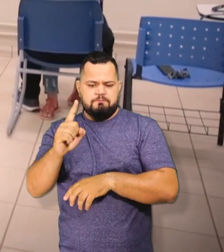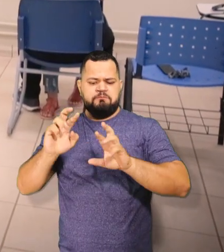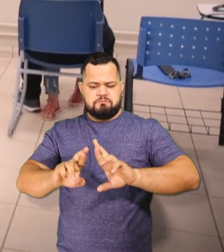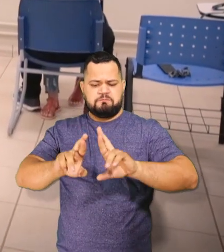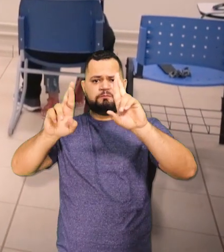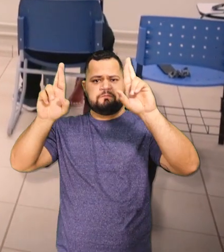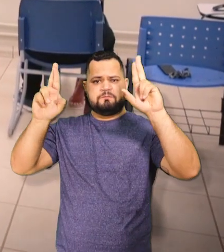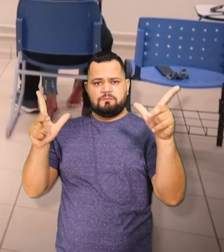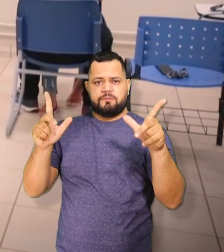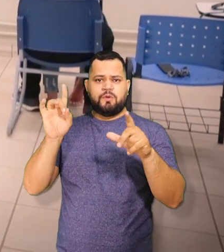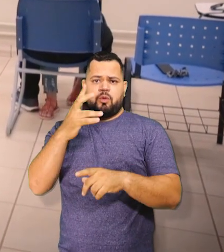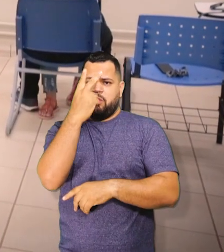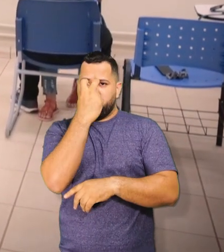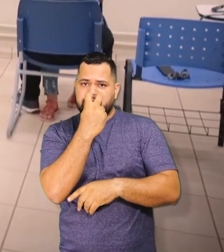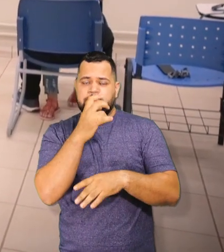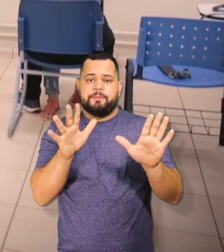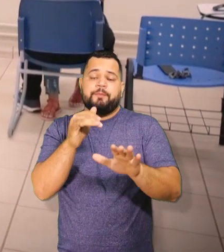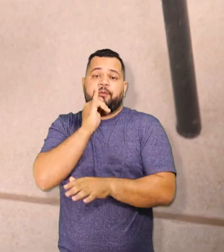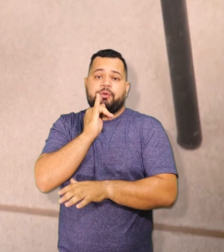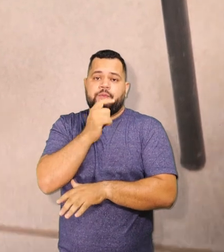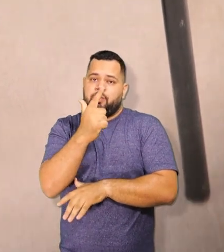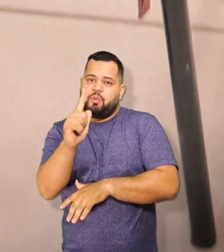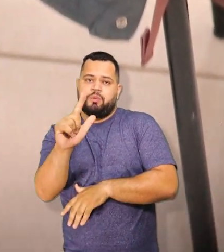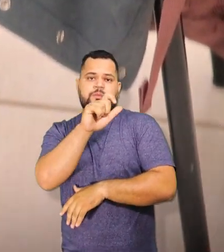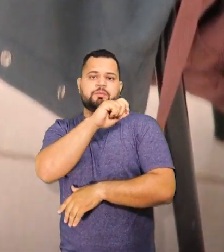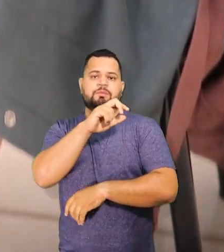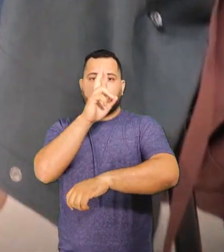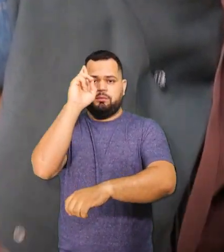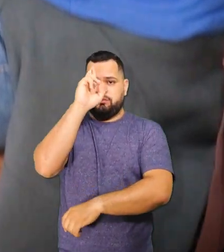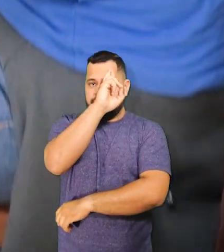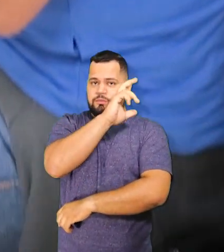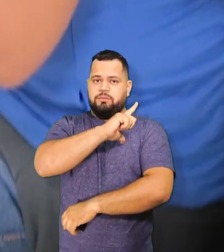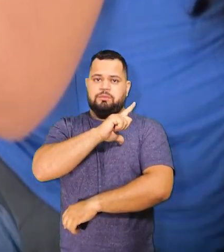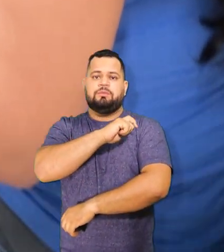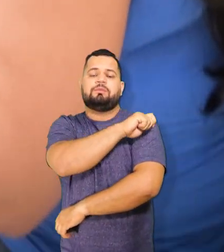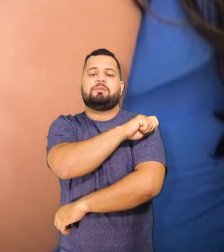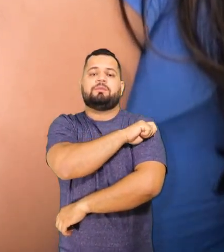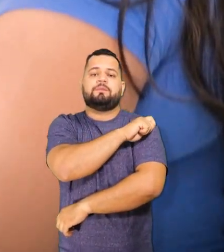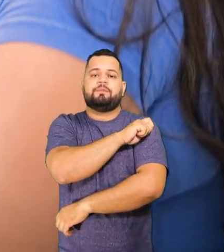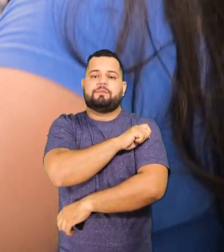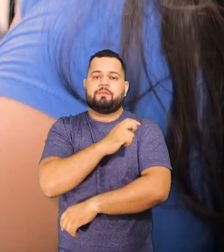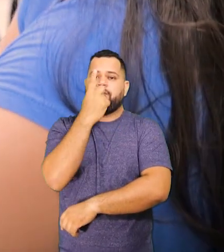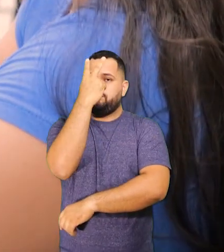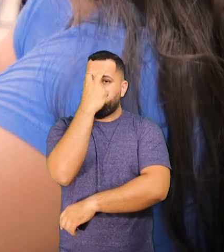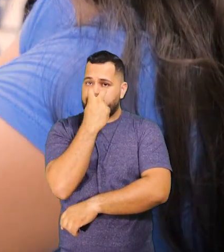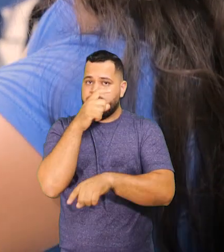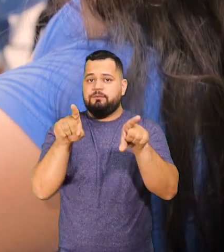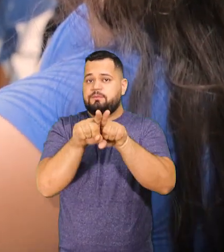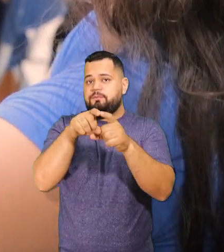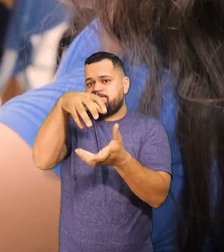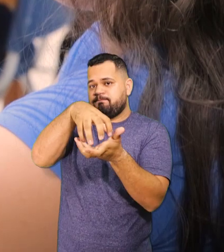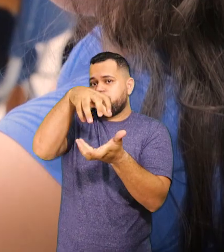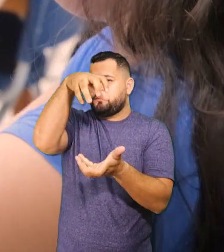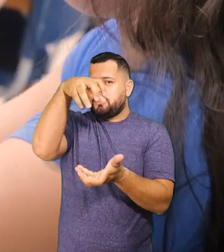diferente, não só a cegueira. Por exemplo, lá em História, eu tenho o seu Nergino, que ele, além de ser cego, ele